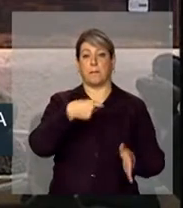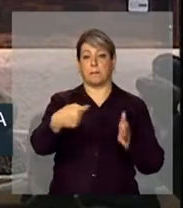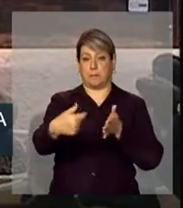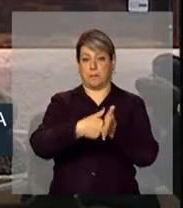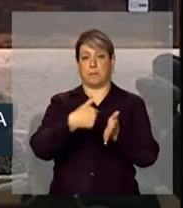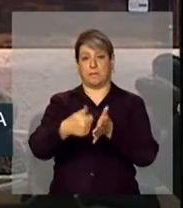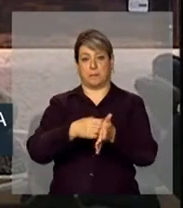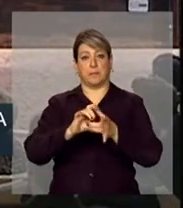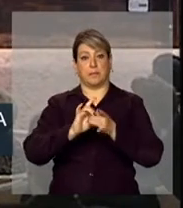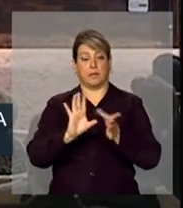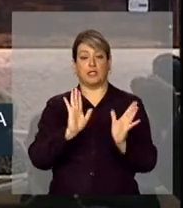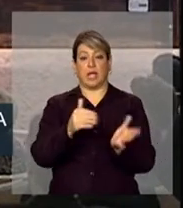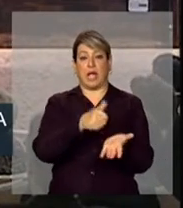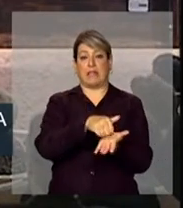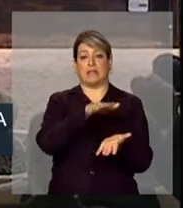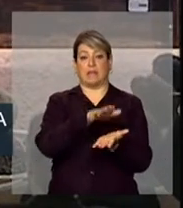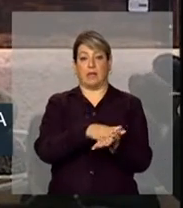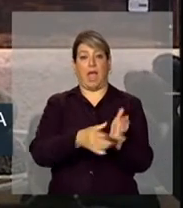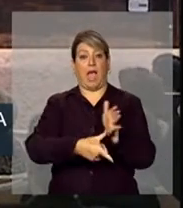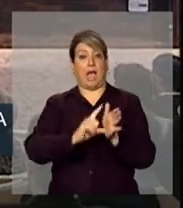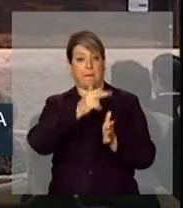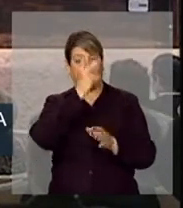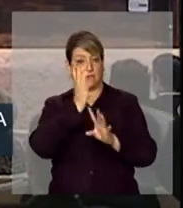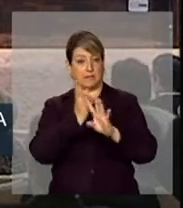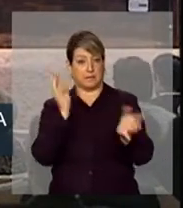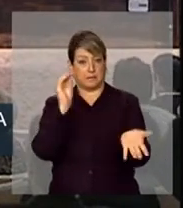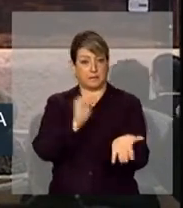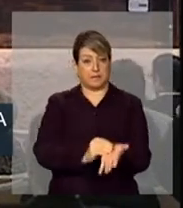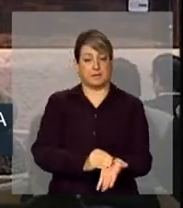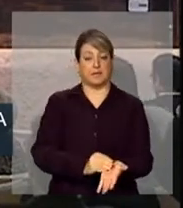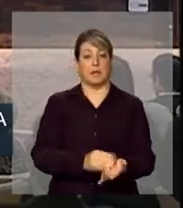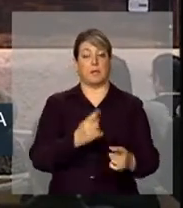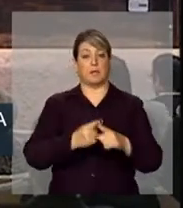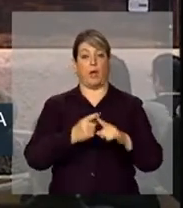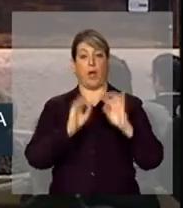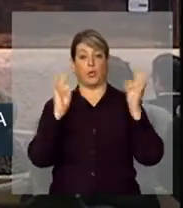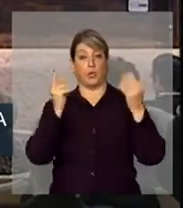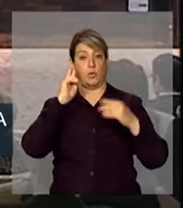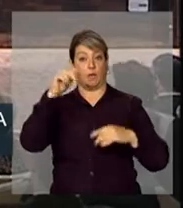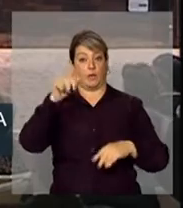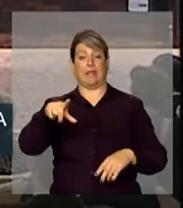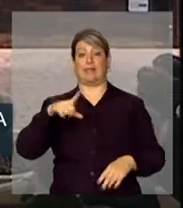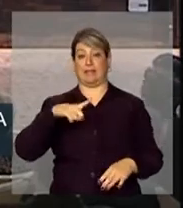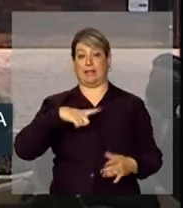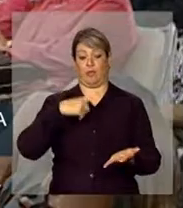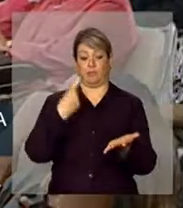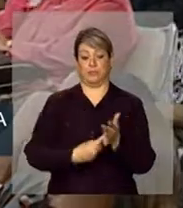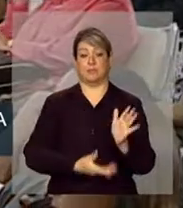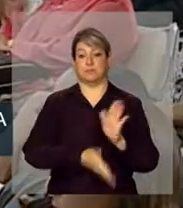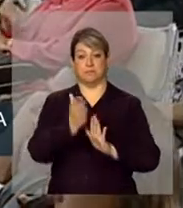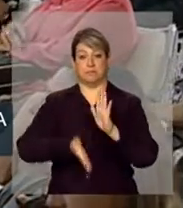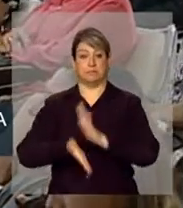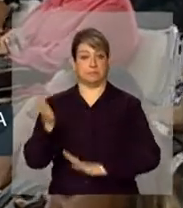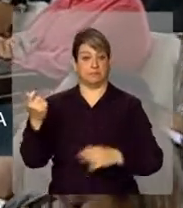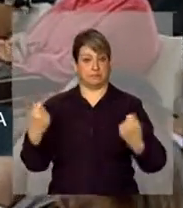Anotamos quem fez o pedido, porque todas as autoridades aqui têm agenda e precisam sair. Então,